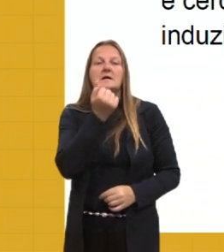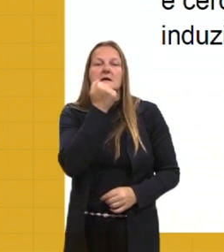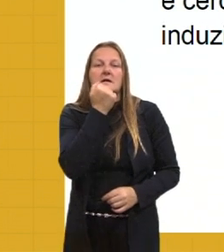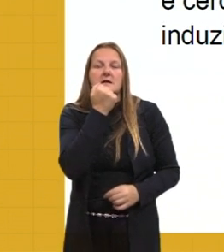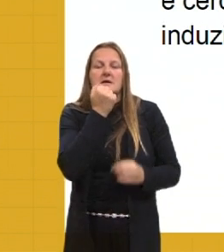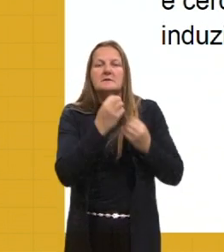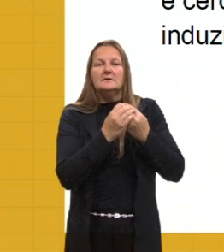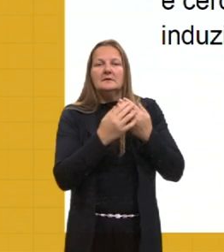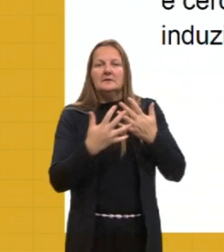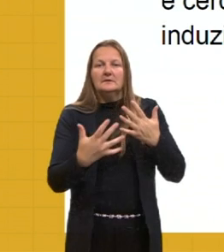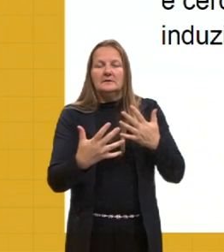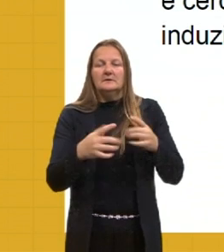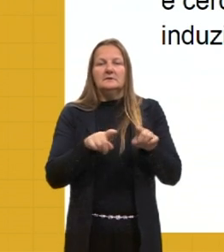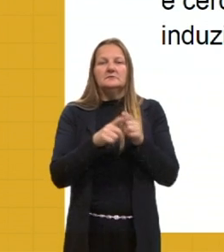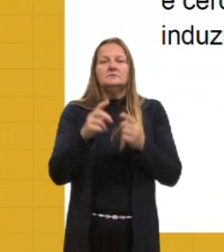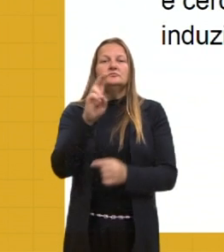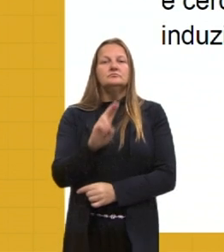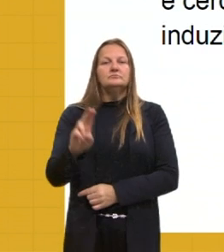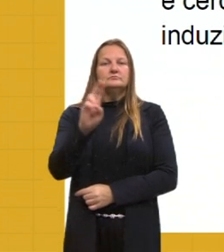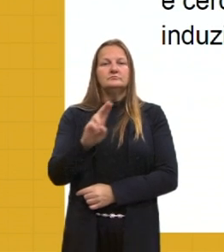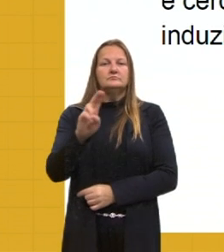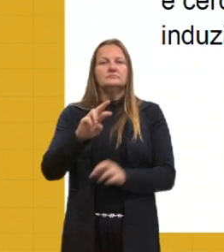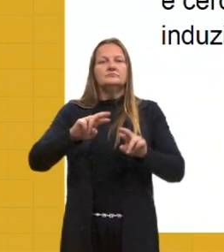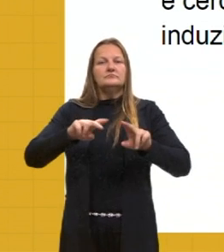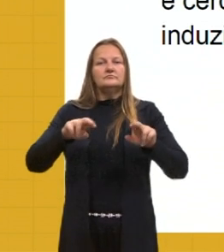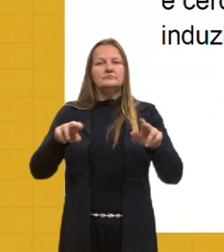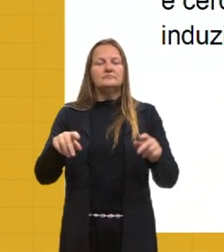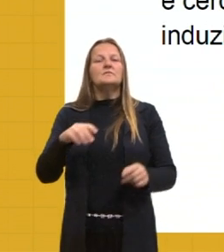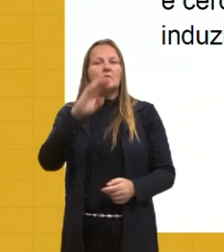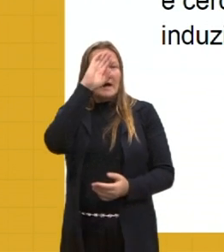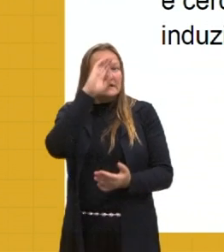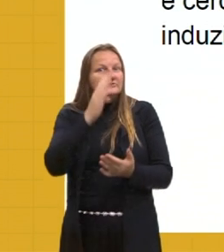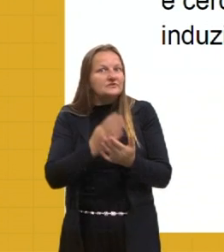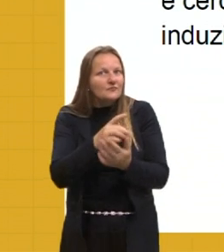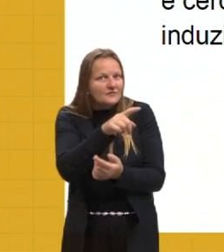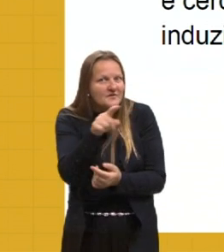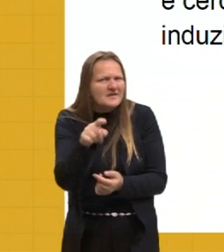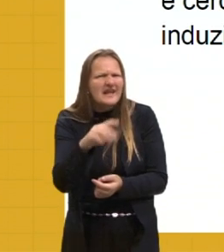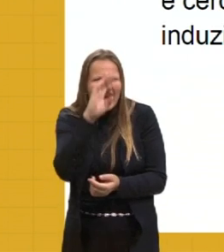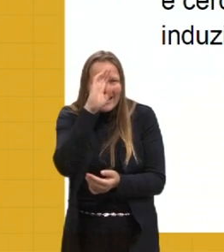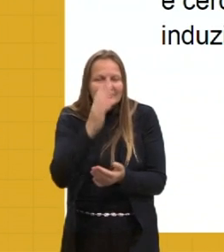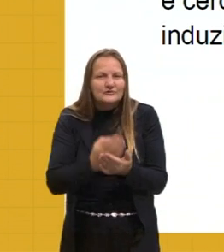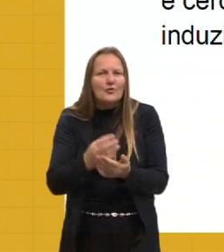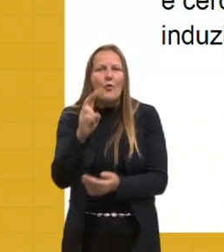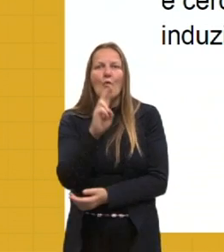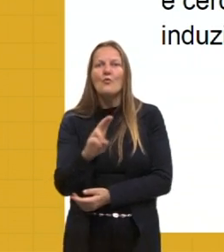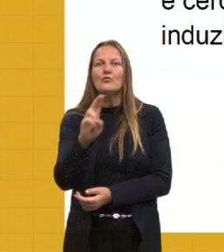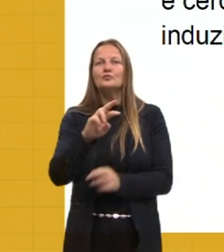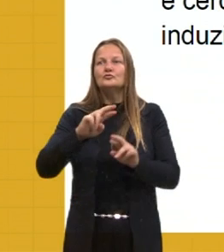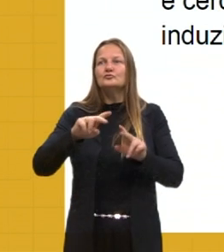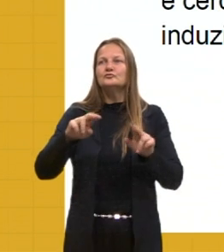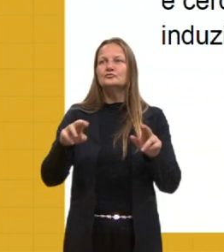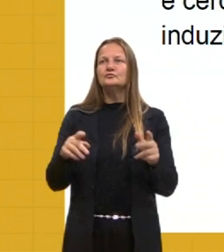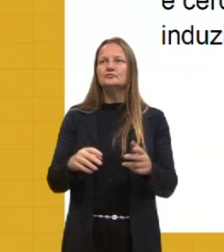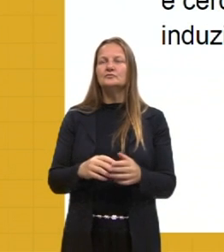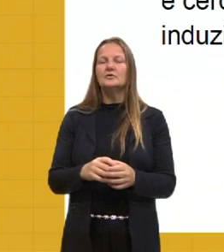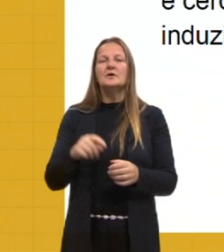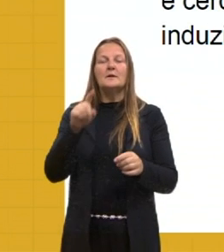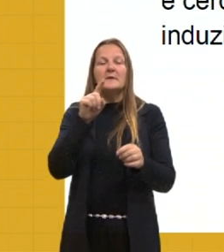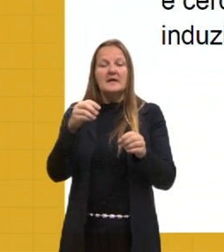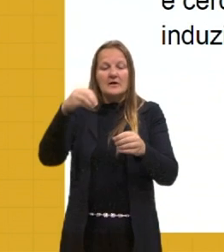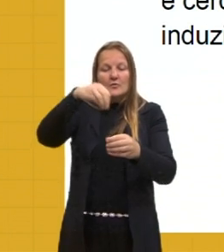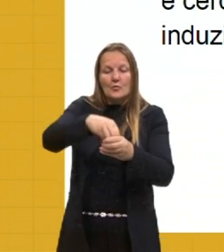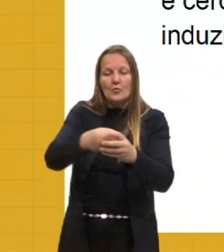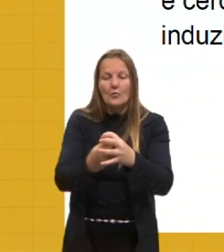e seus usos variam, gente, acredite se quiser, seus usos variam de fertilizantes